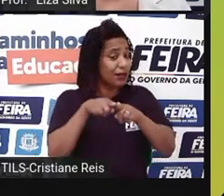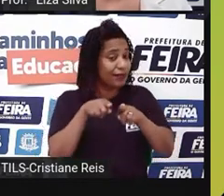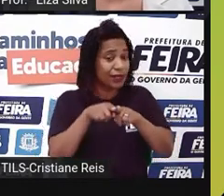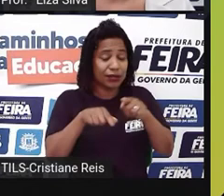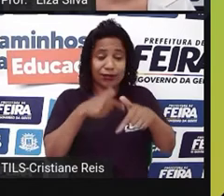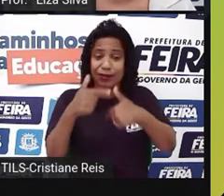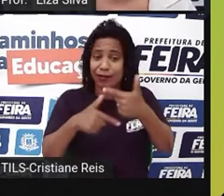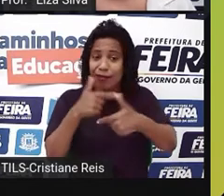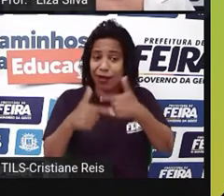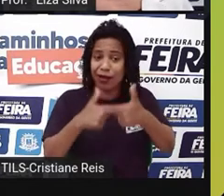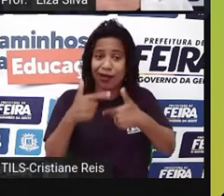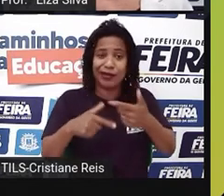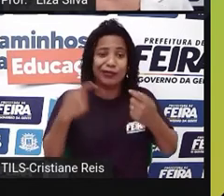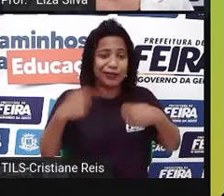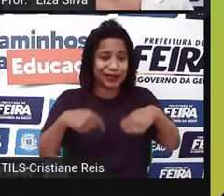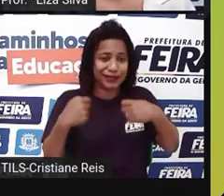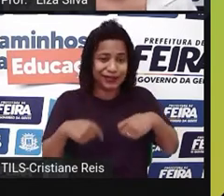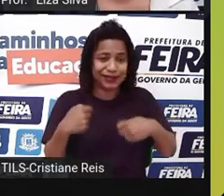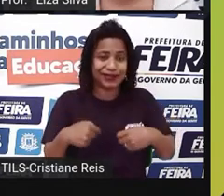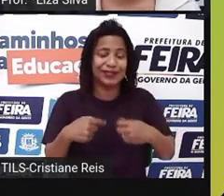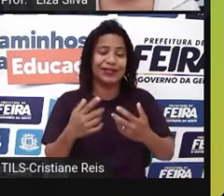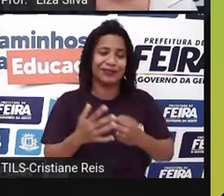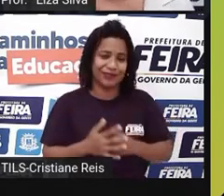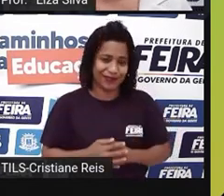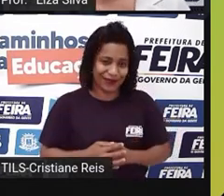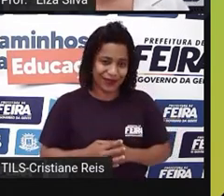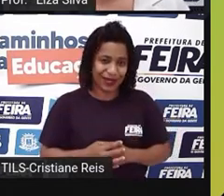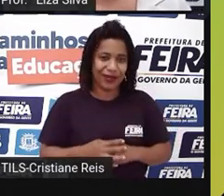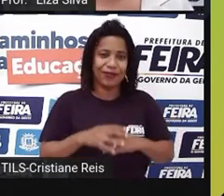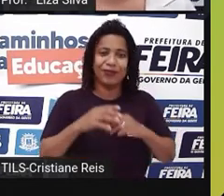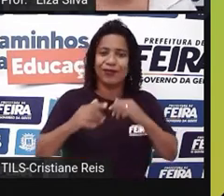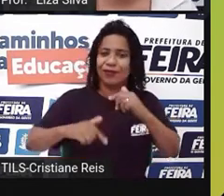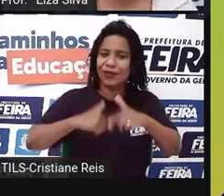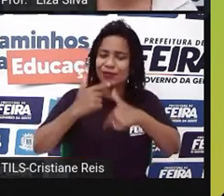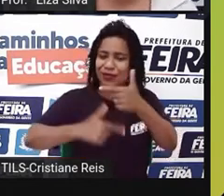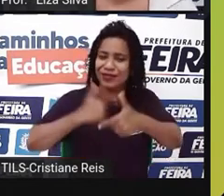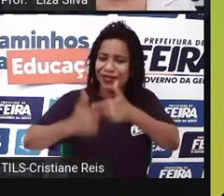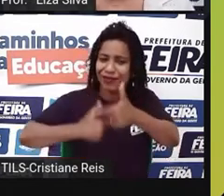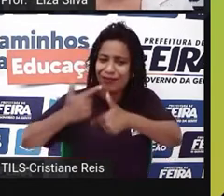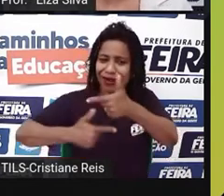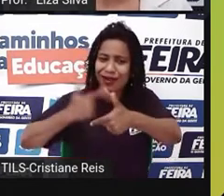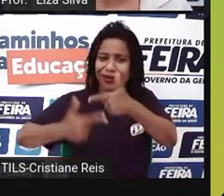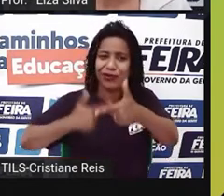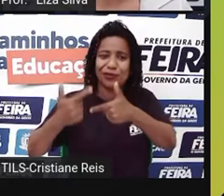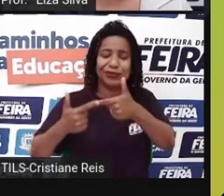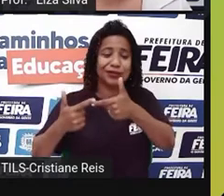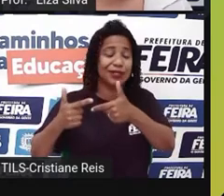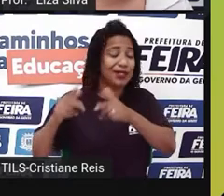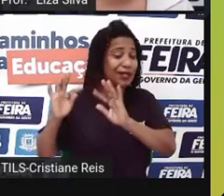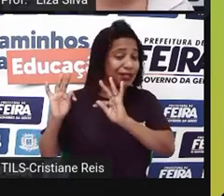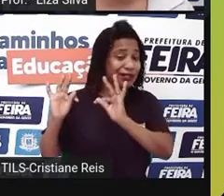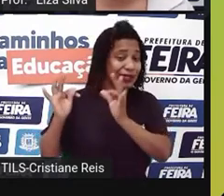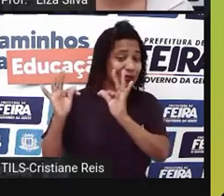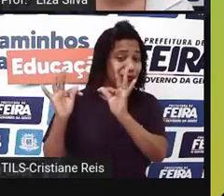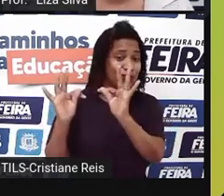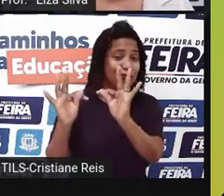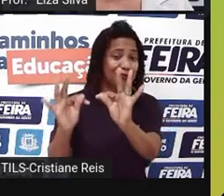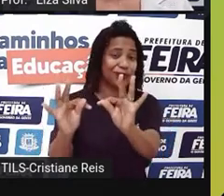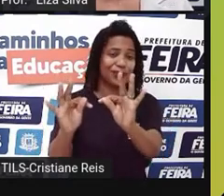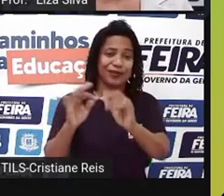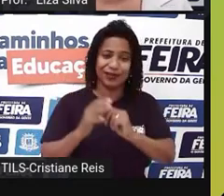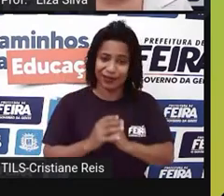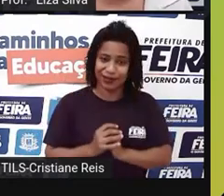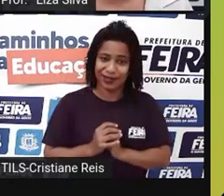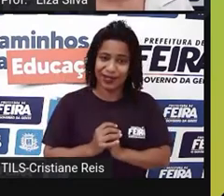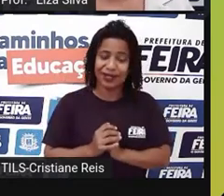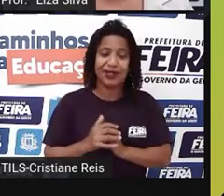em que devido a disseminação e a produção veloz de informação e de conhecimento, que